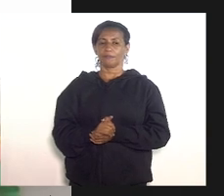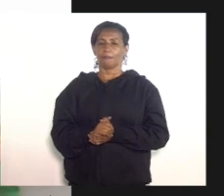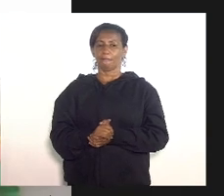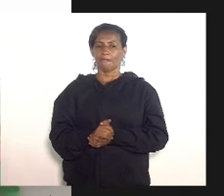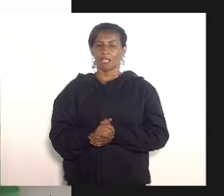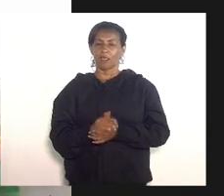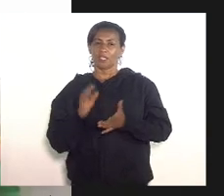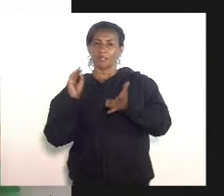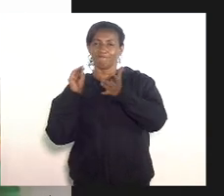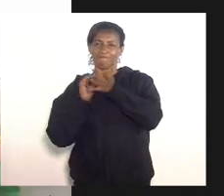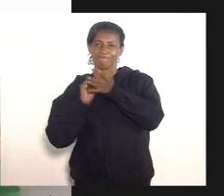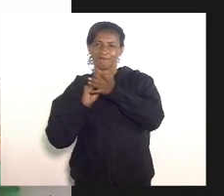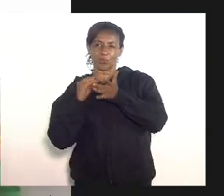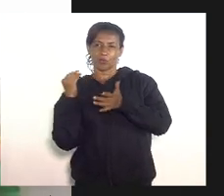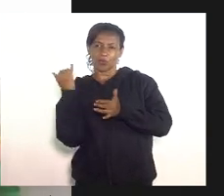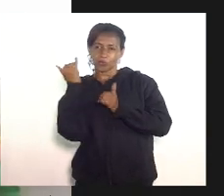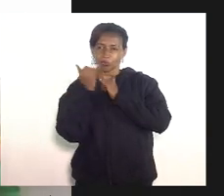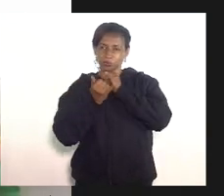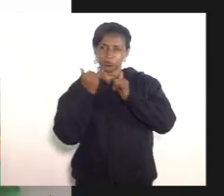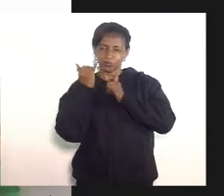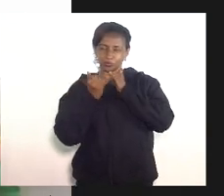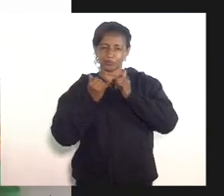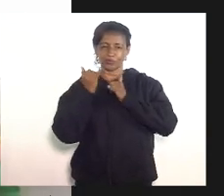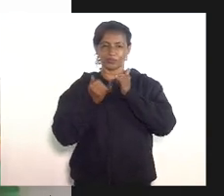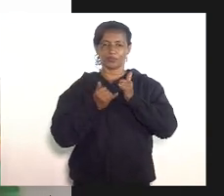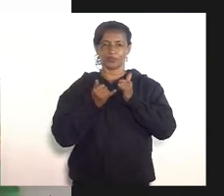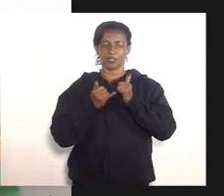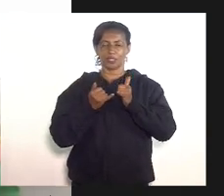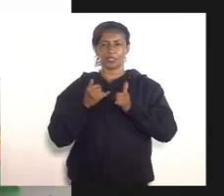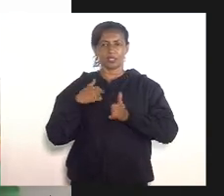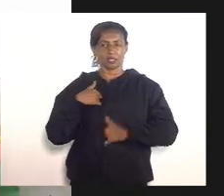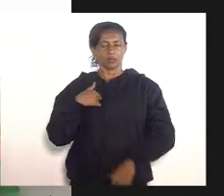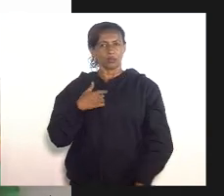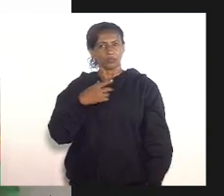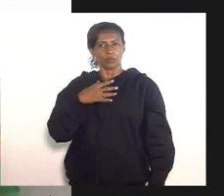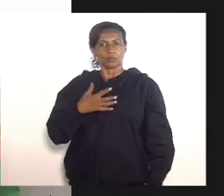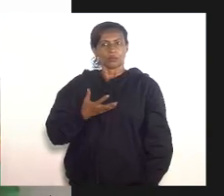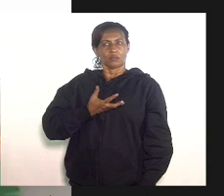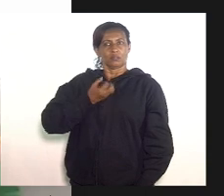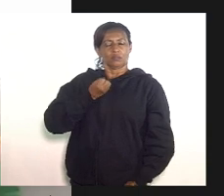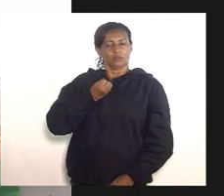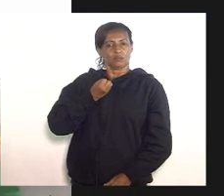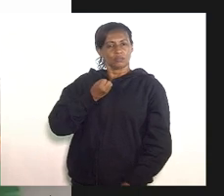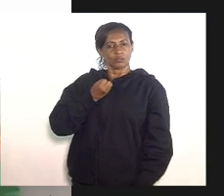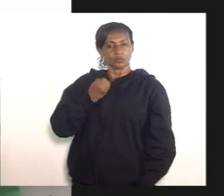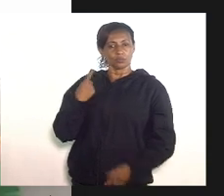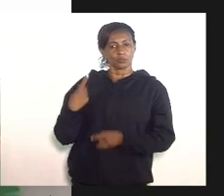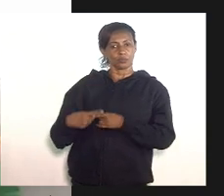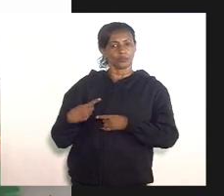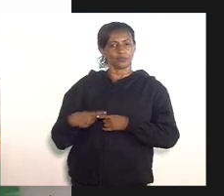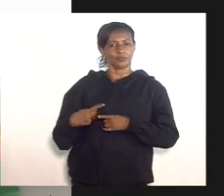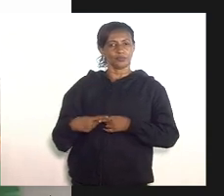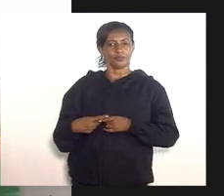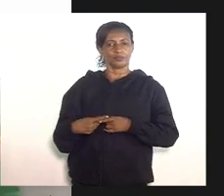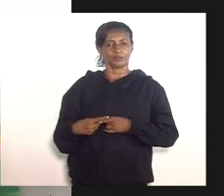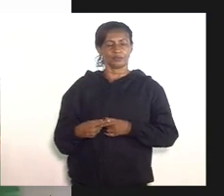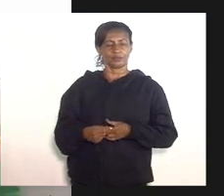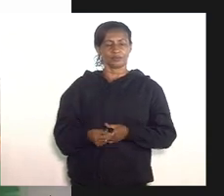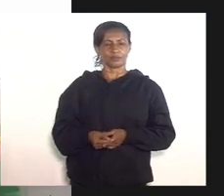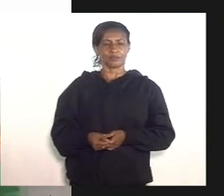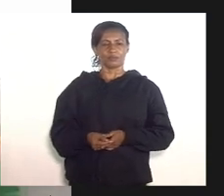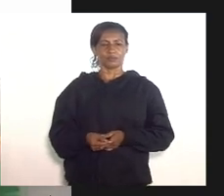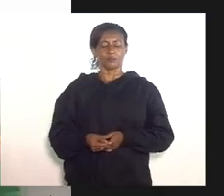subnotificados deputado valdeck então eu fico muito assustada porque o que